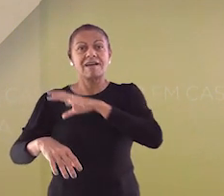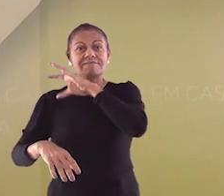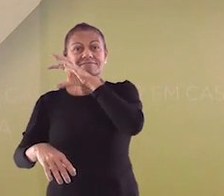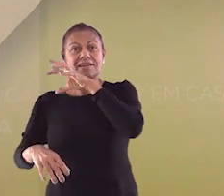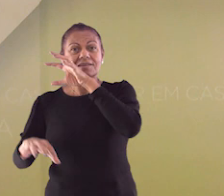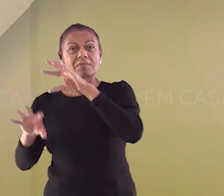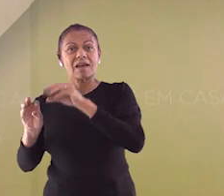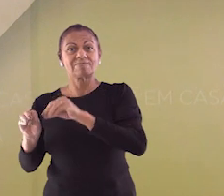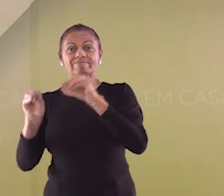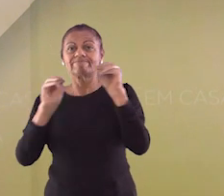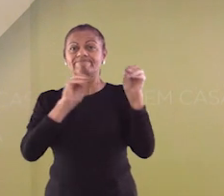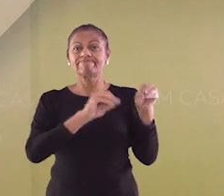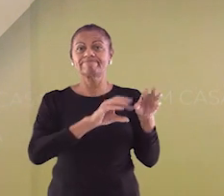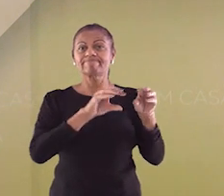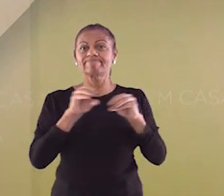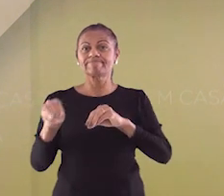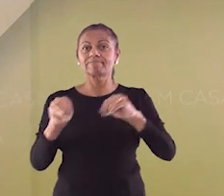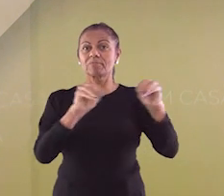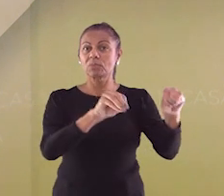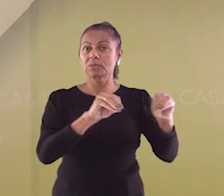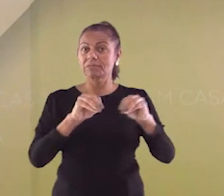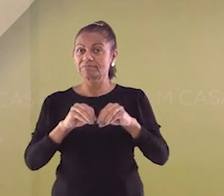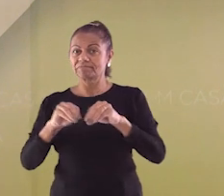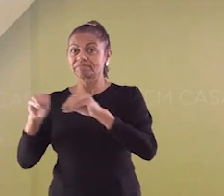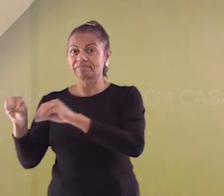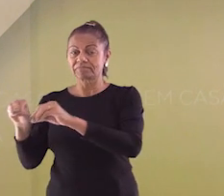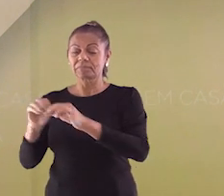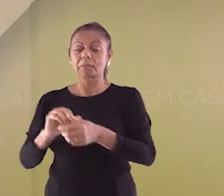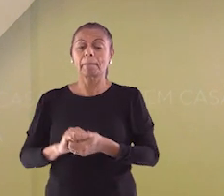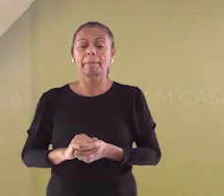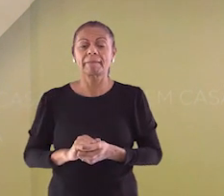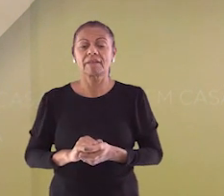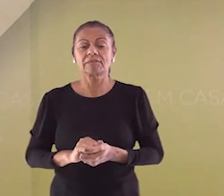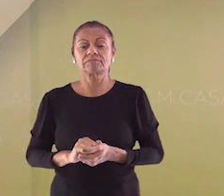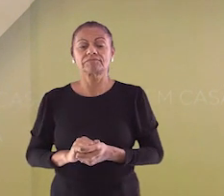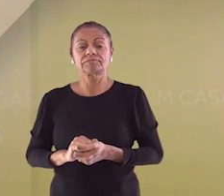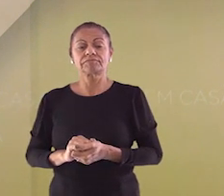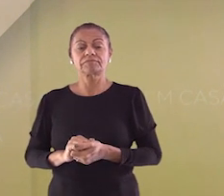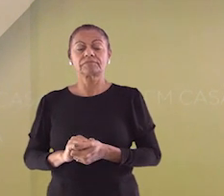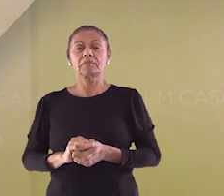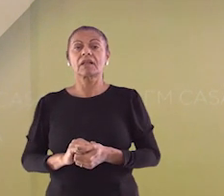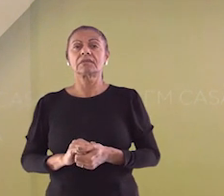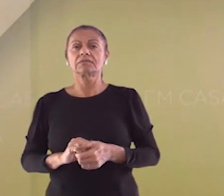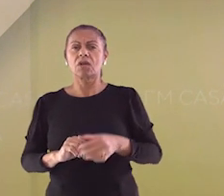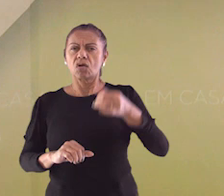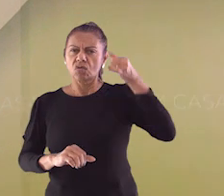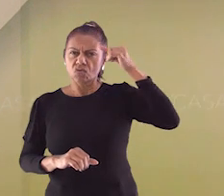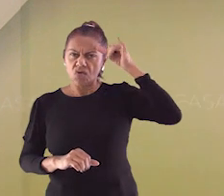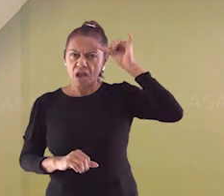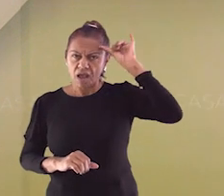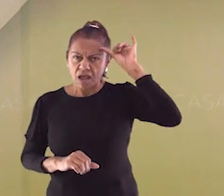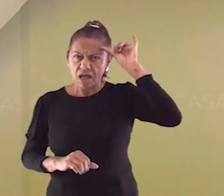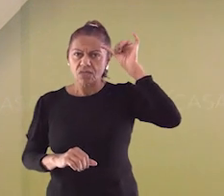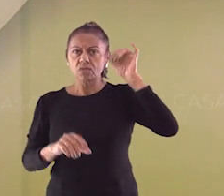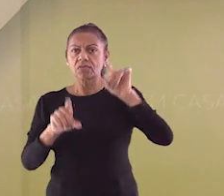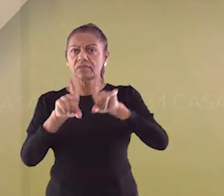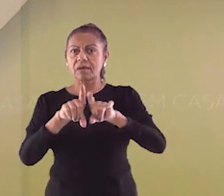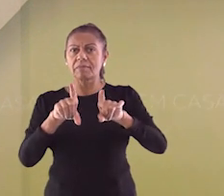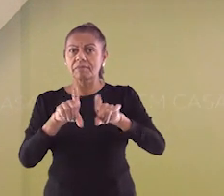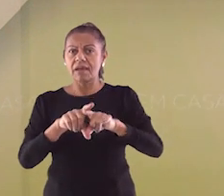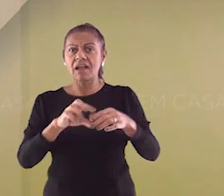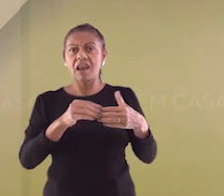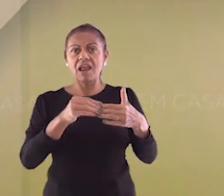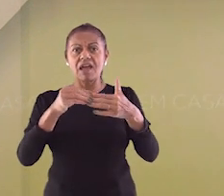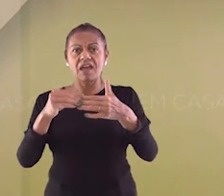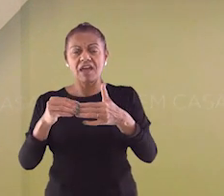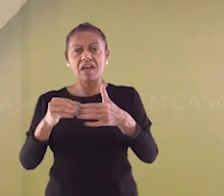durante o verão, que é a estação mais chuvosa nessa região centro-oeste do Brasil. Nessa época, o